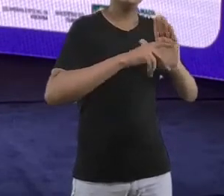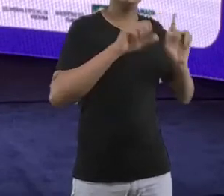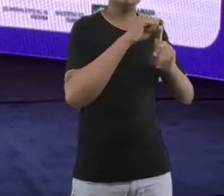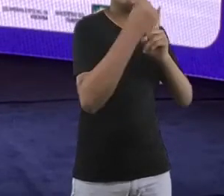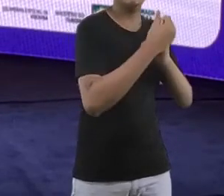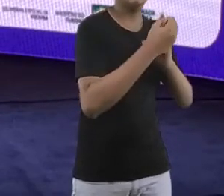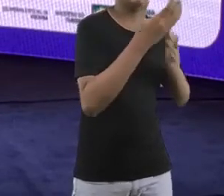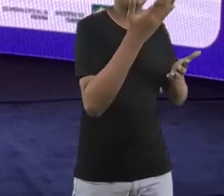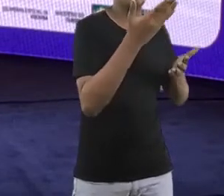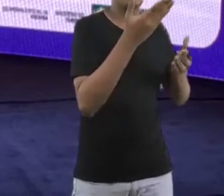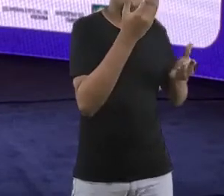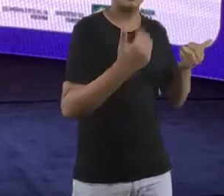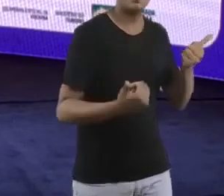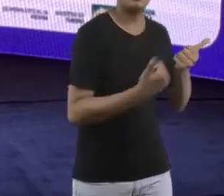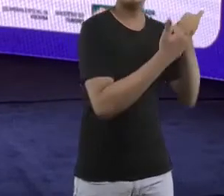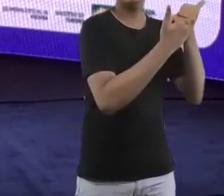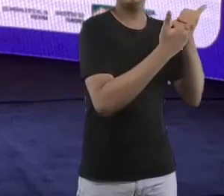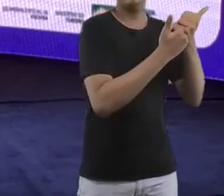processo decisório?